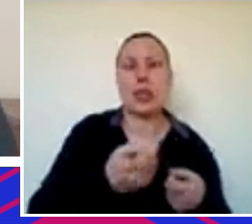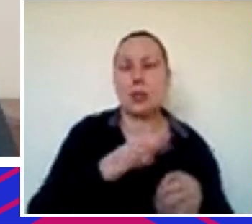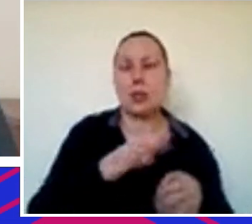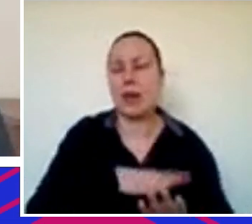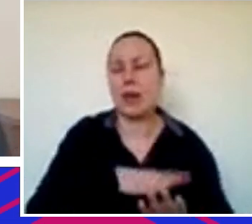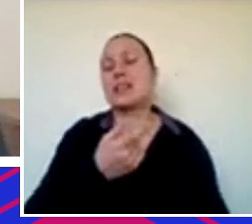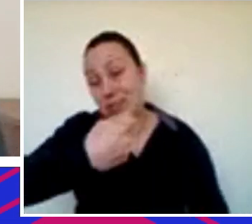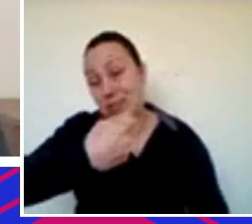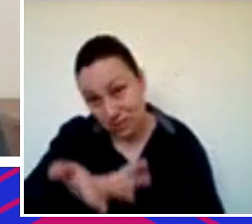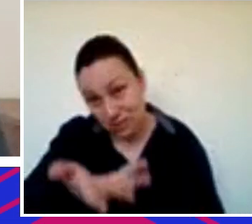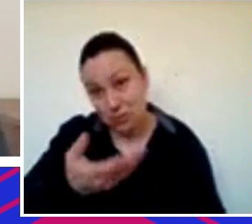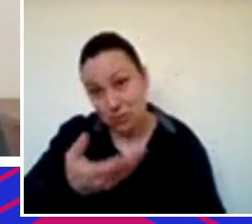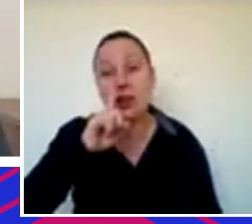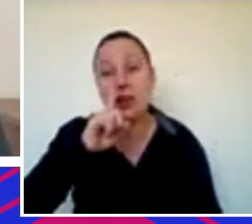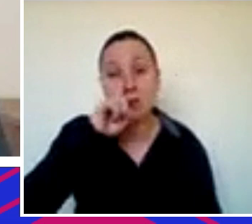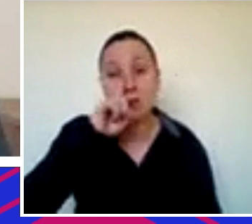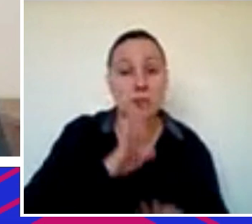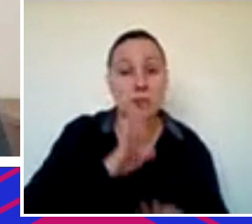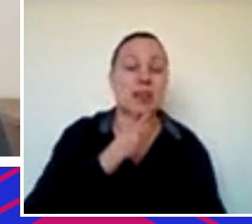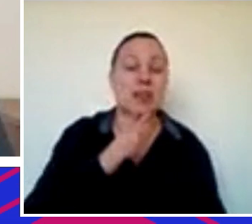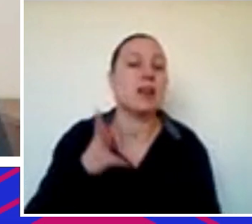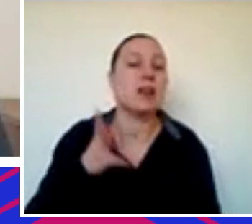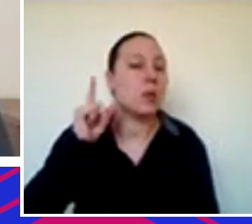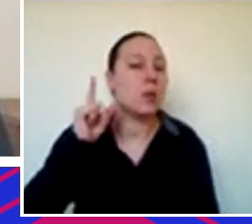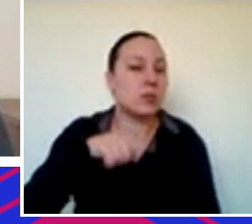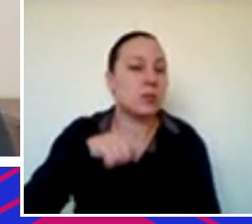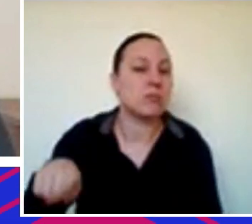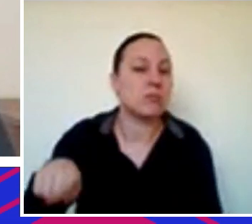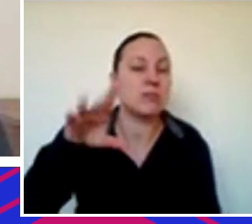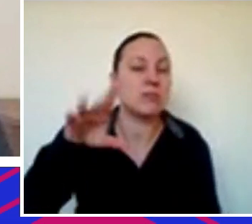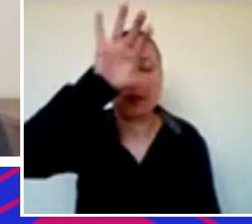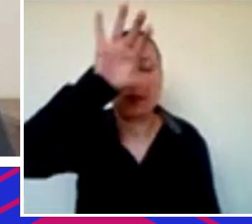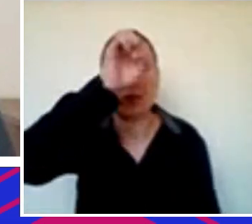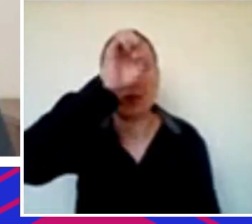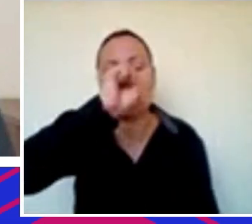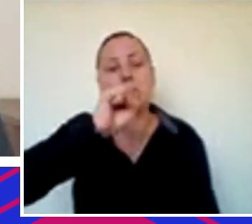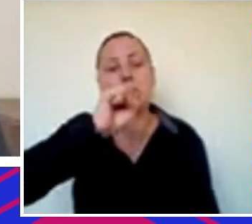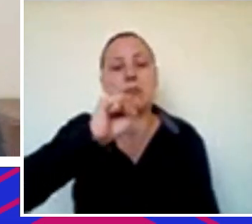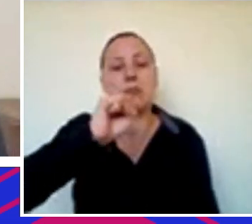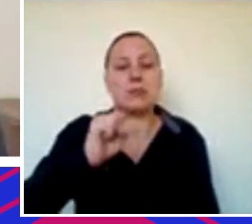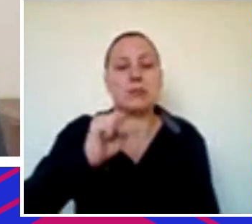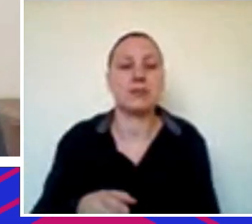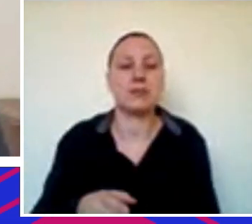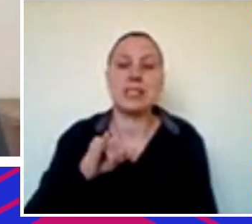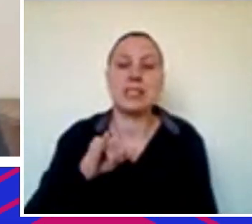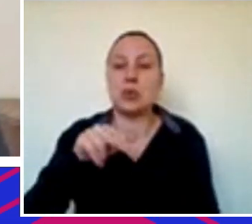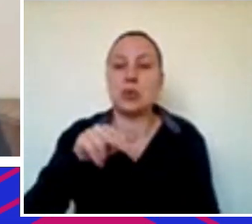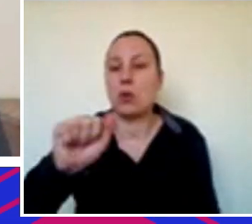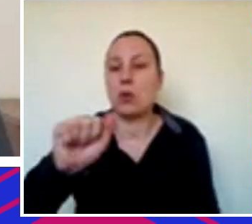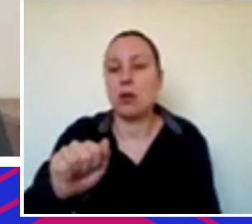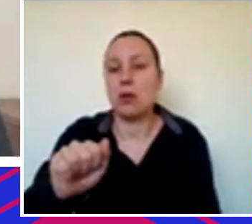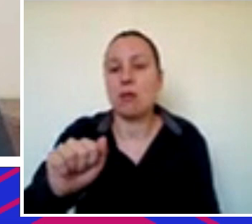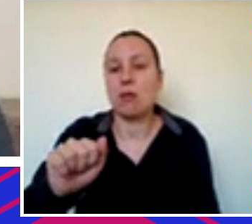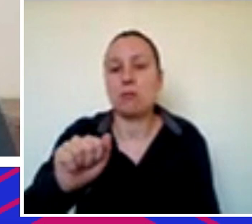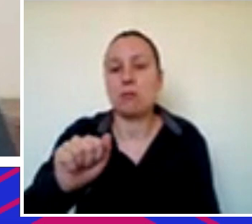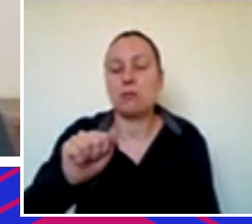acho a gente vai passar por um ciclo agora de aprendizado muito grande então quem nunca fez isso